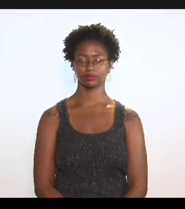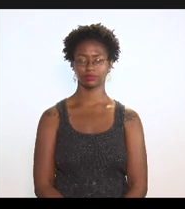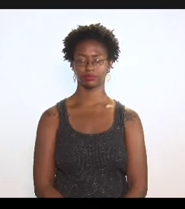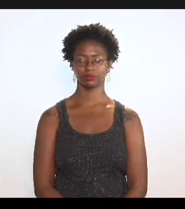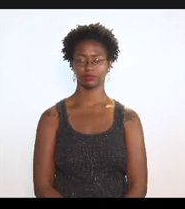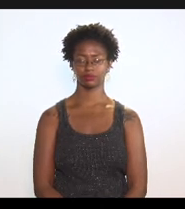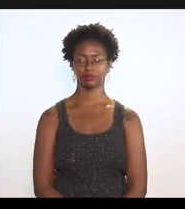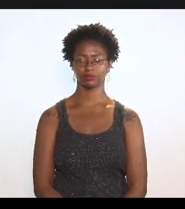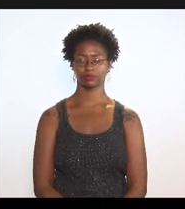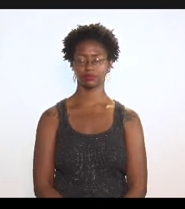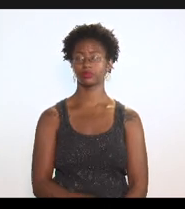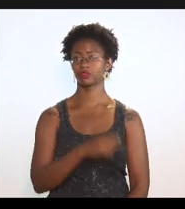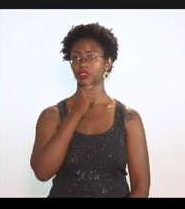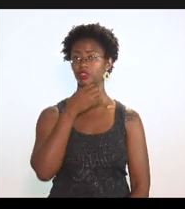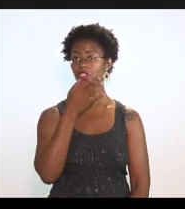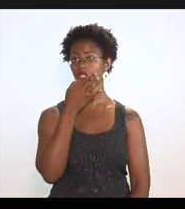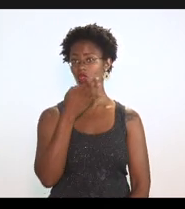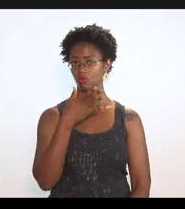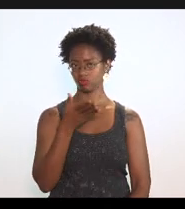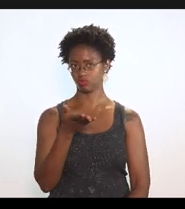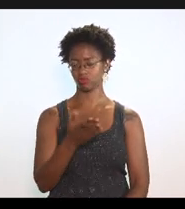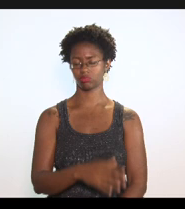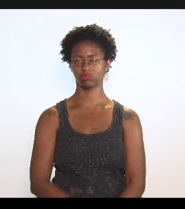está sem som Sérgio